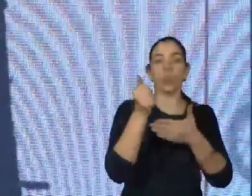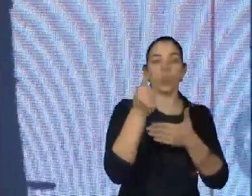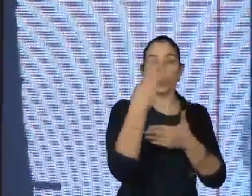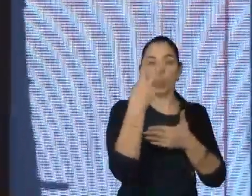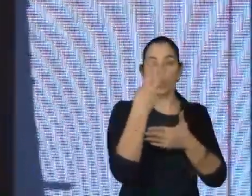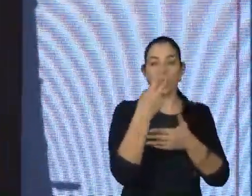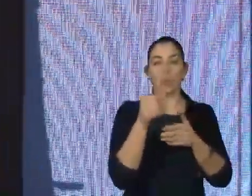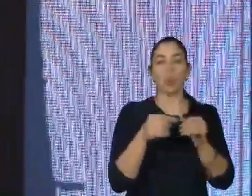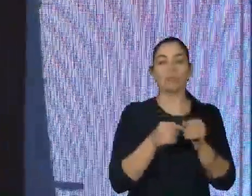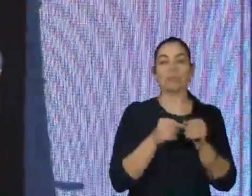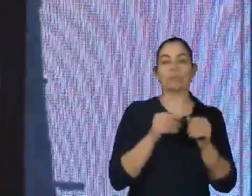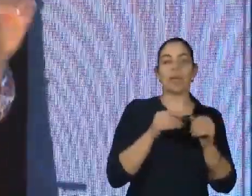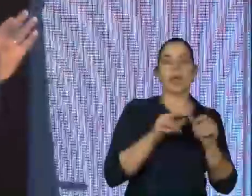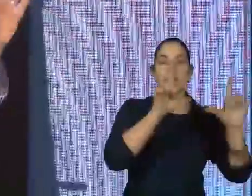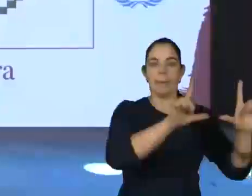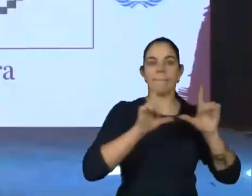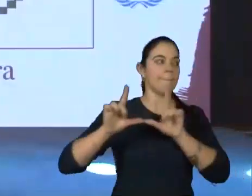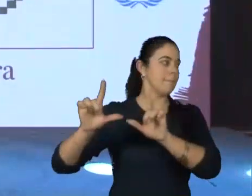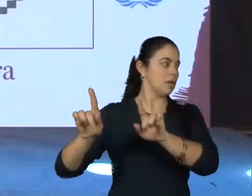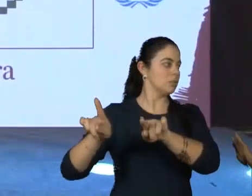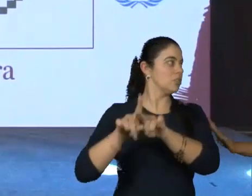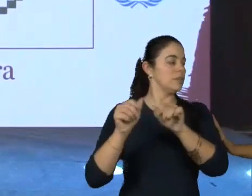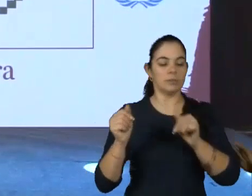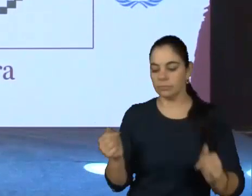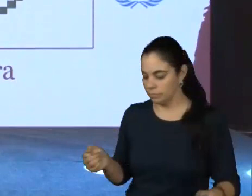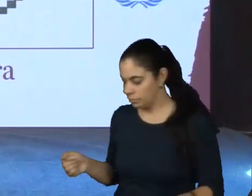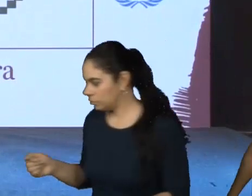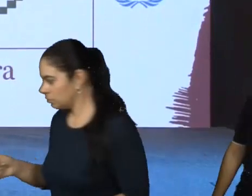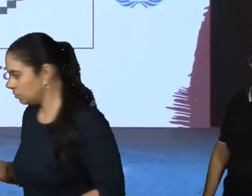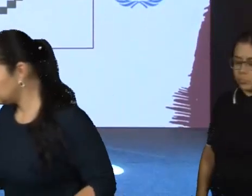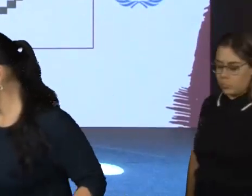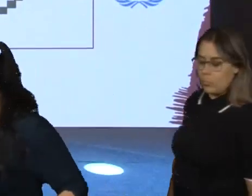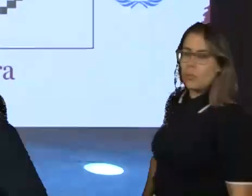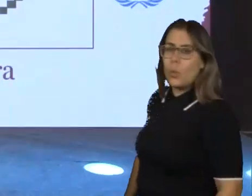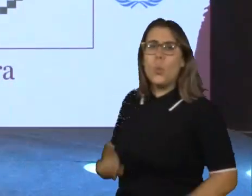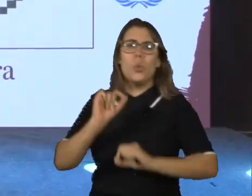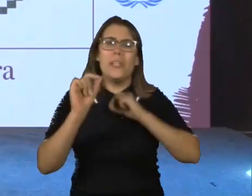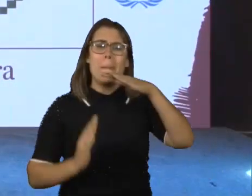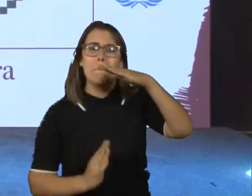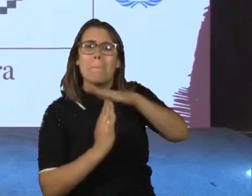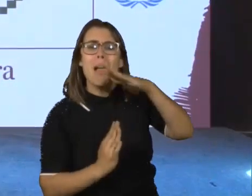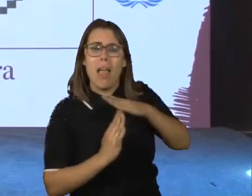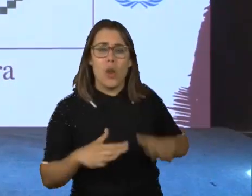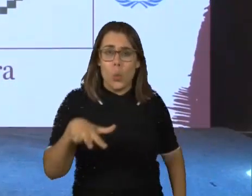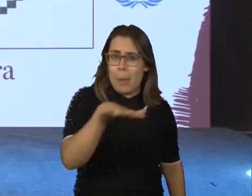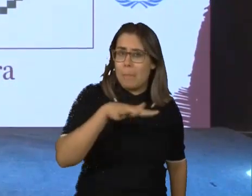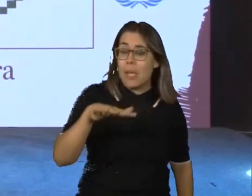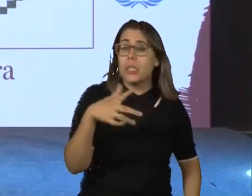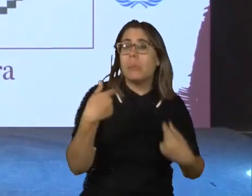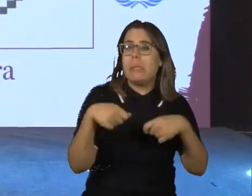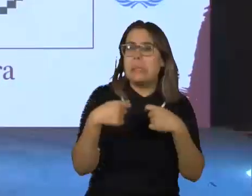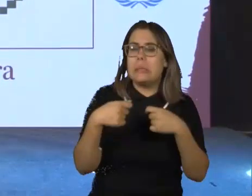para vocês entenderem exatamente o que é barreira ambiental e por quê? Por que a gente precisa prestar atenção